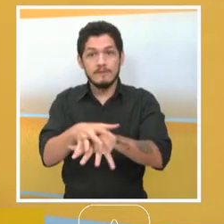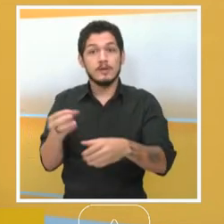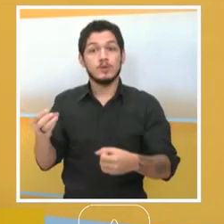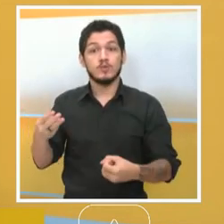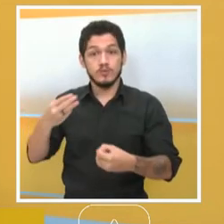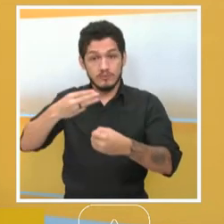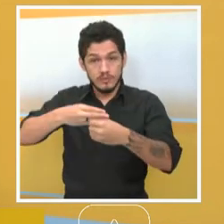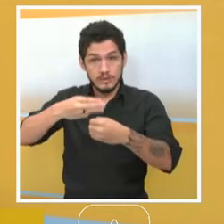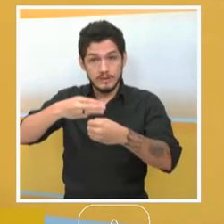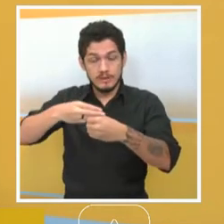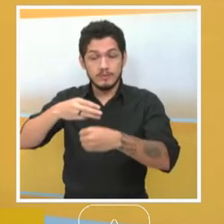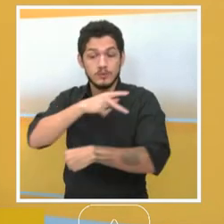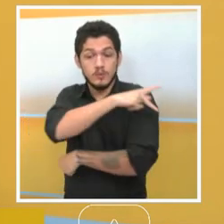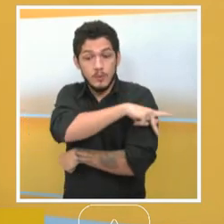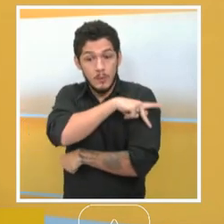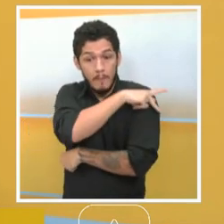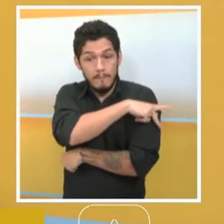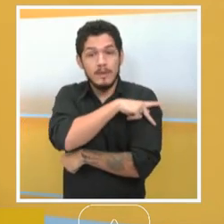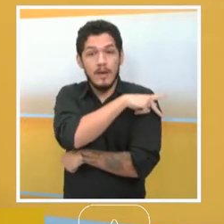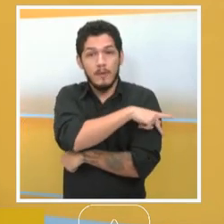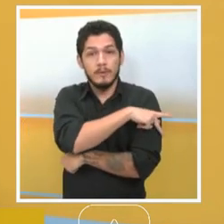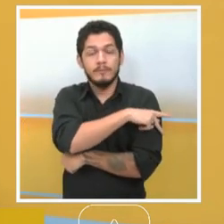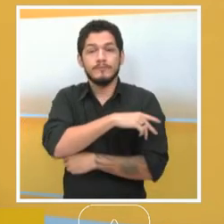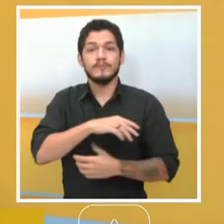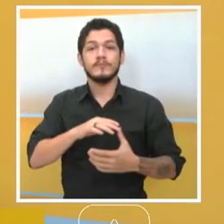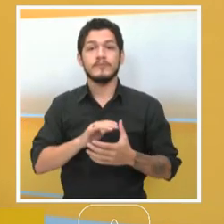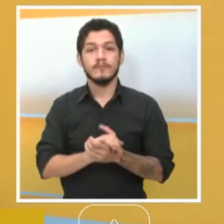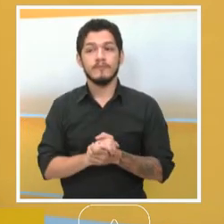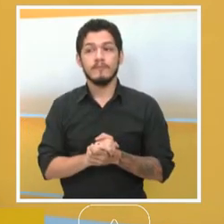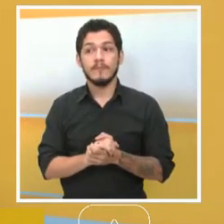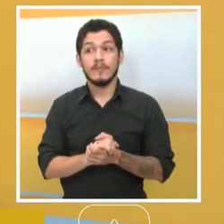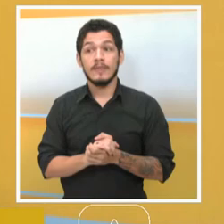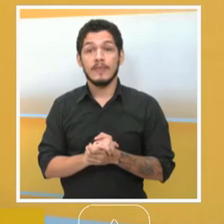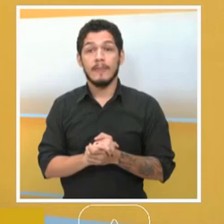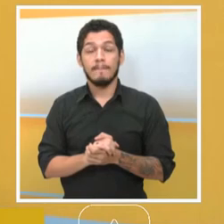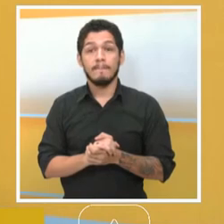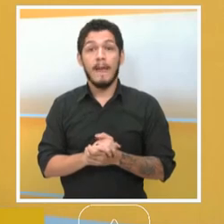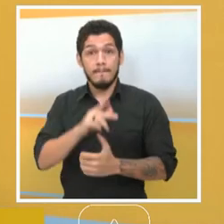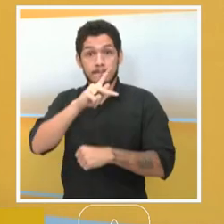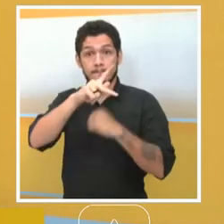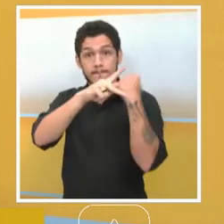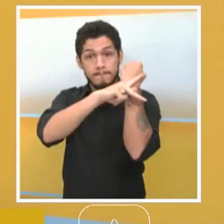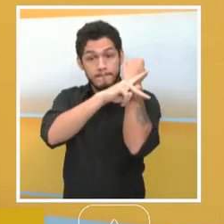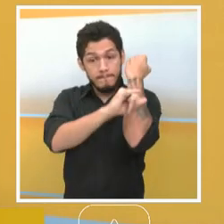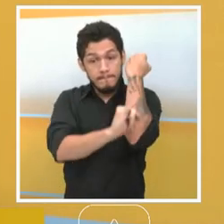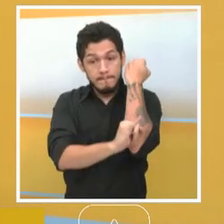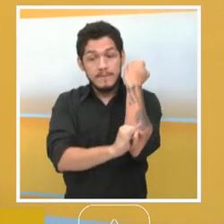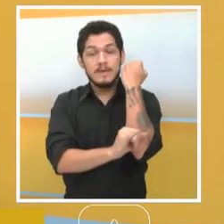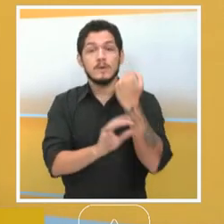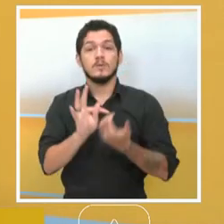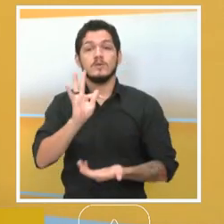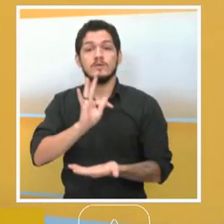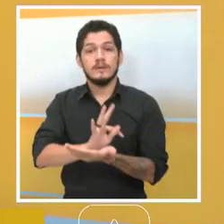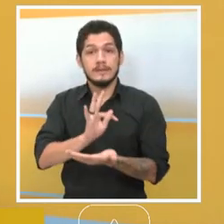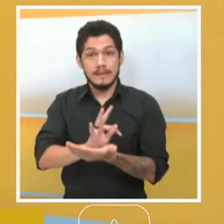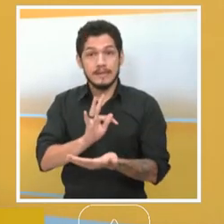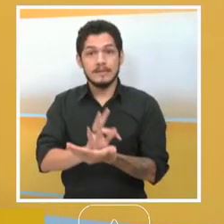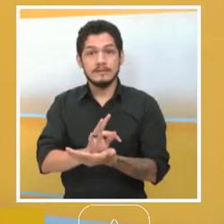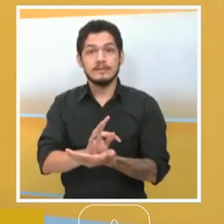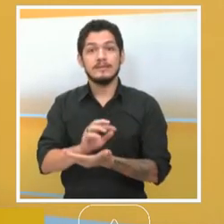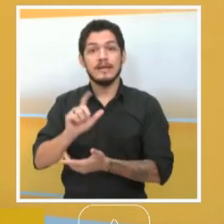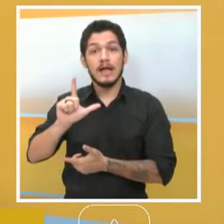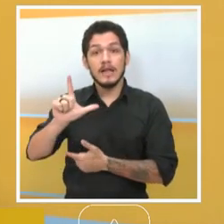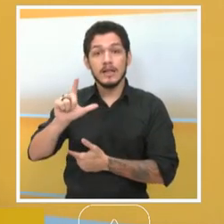Uruçuí e Teresina, e aliás, Picos, Teresina, Luzilândia.